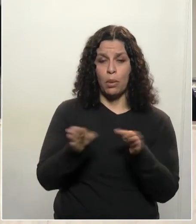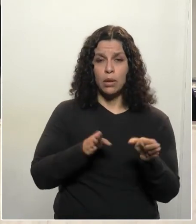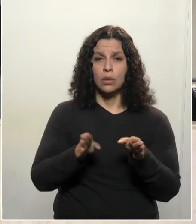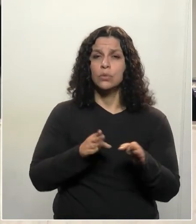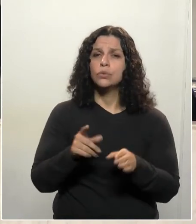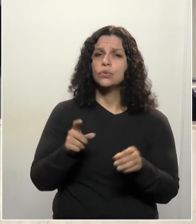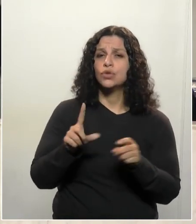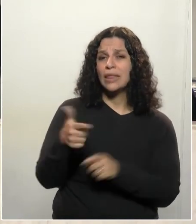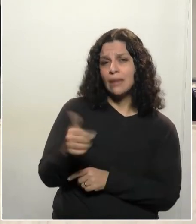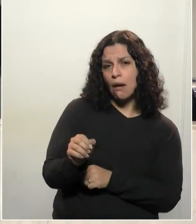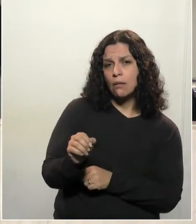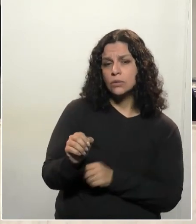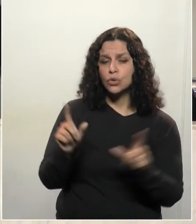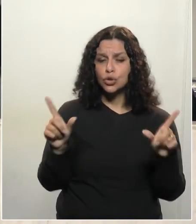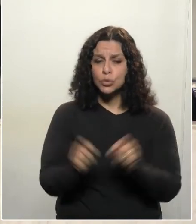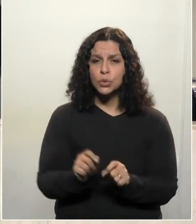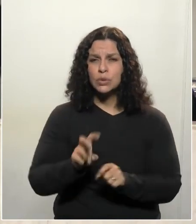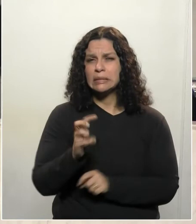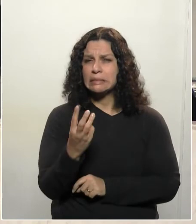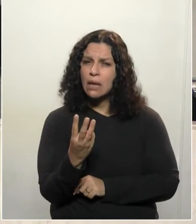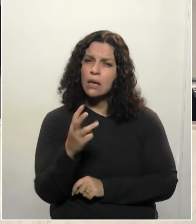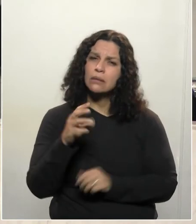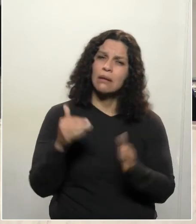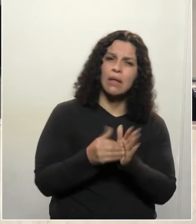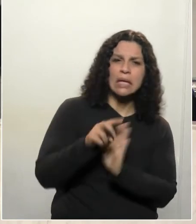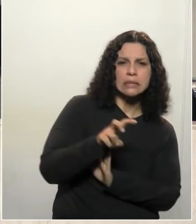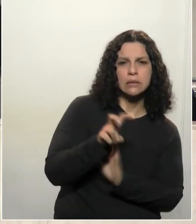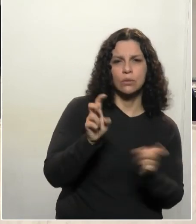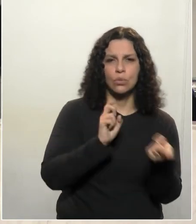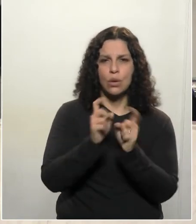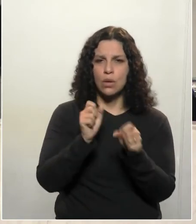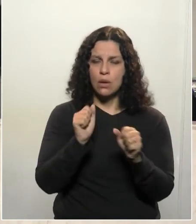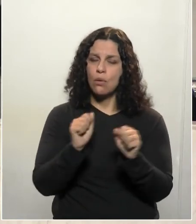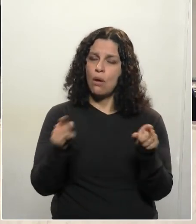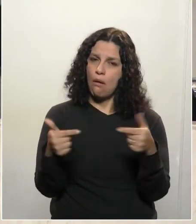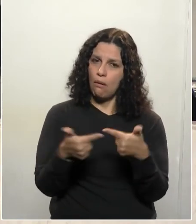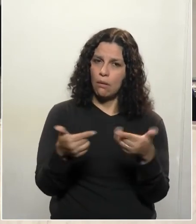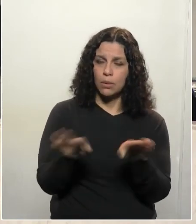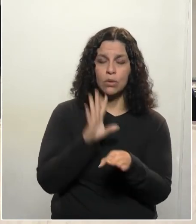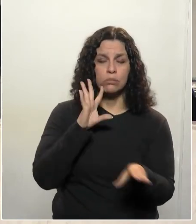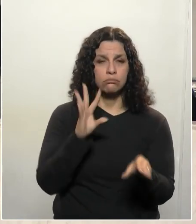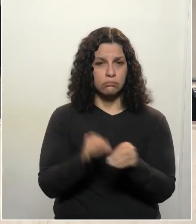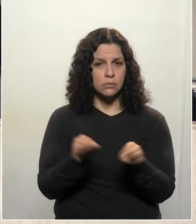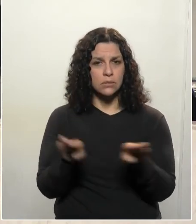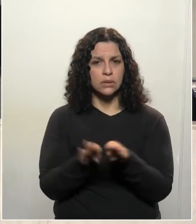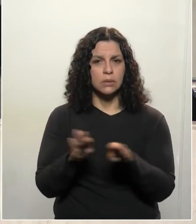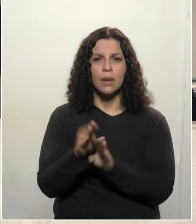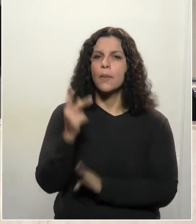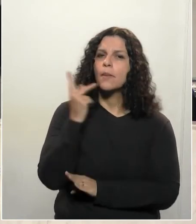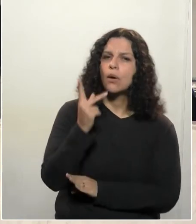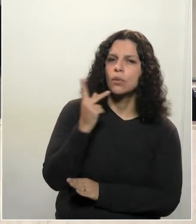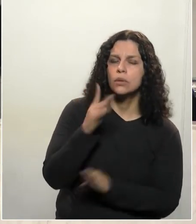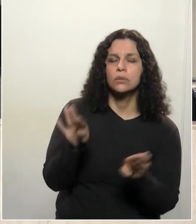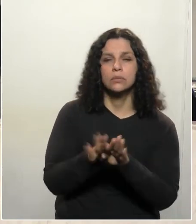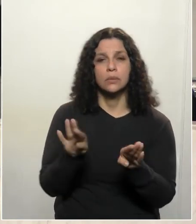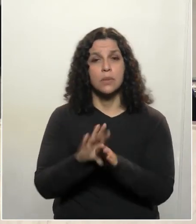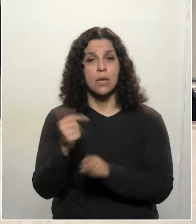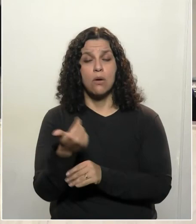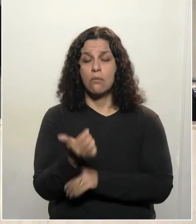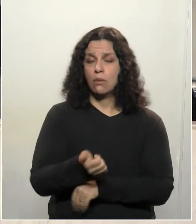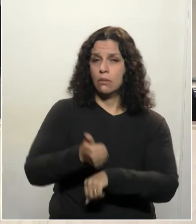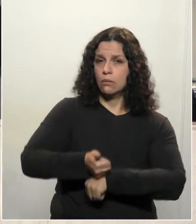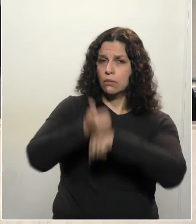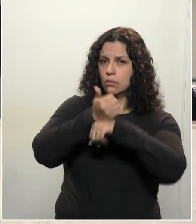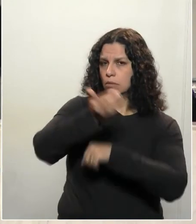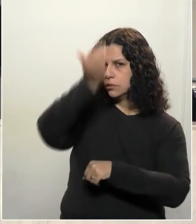de 10 sessões para 3 ou 5 sessões, de acordo com o entendimento do deputado Paulo Lito e do